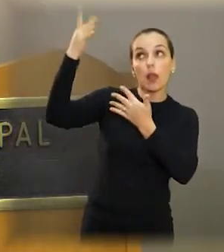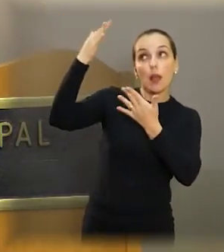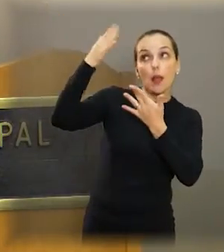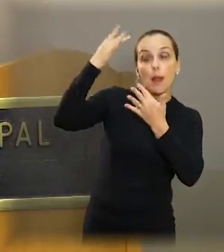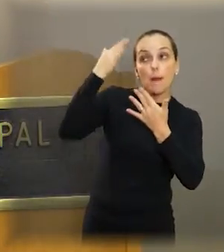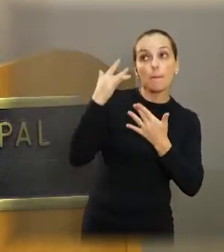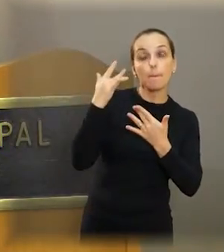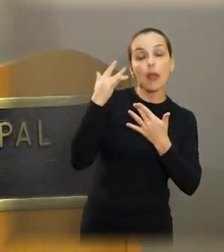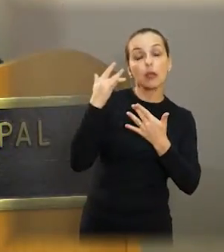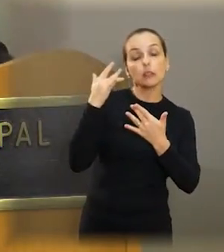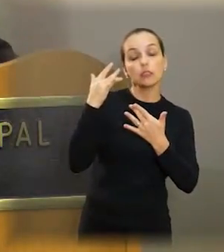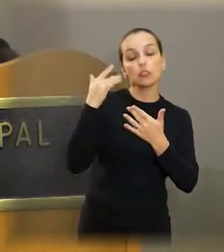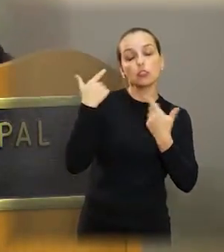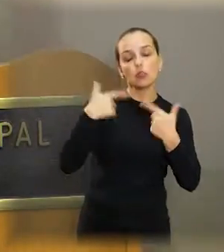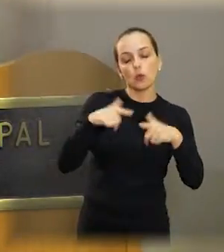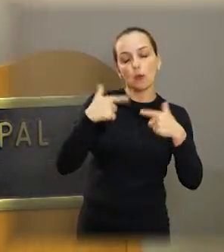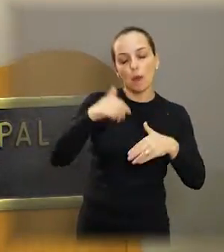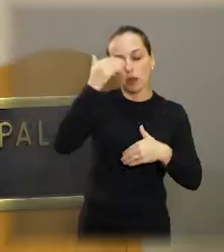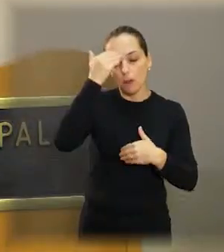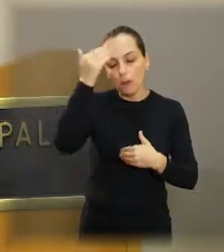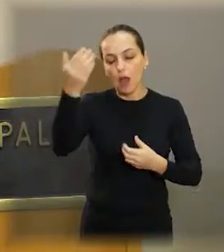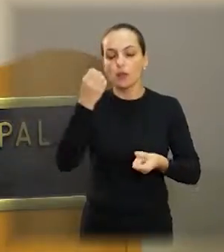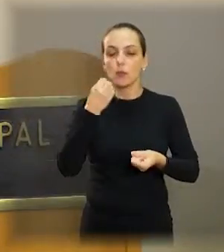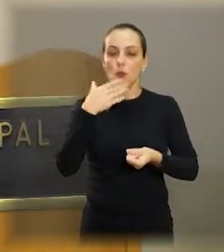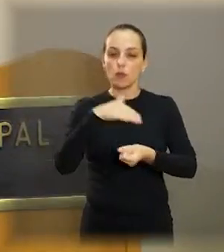sobre essa jornada de trabalho. Muito obrigado, uma boa noite.